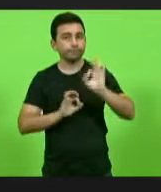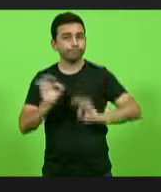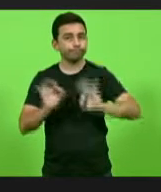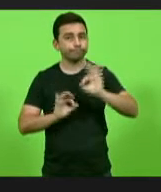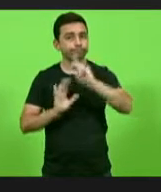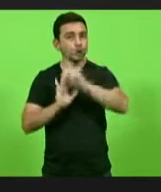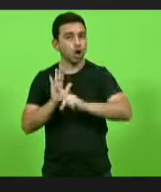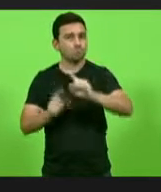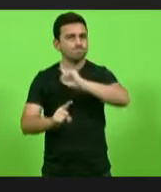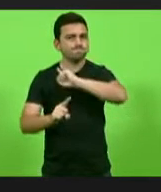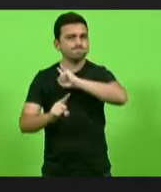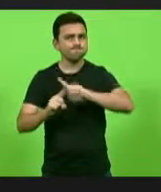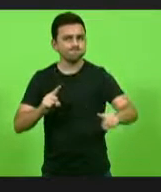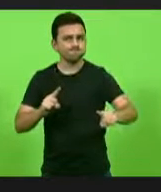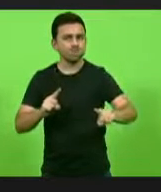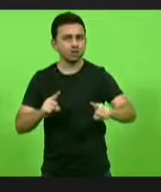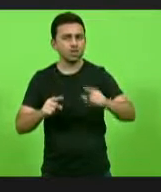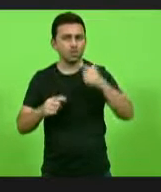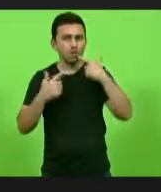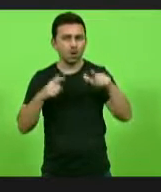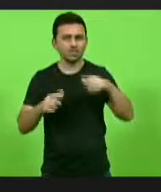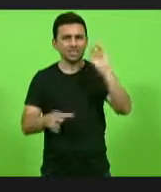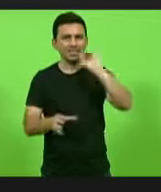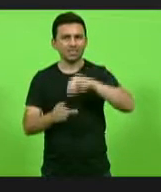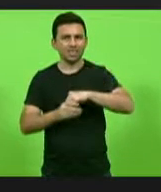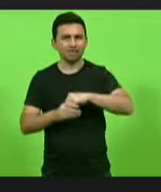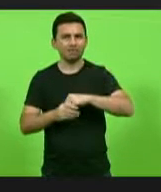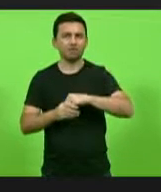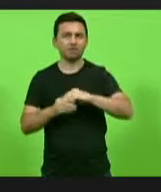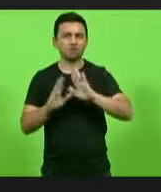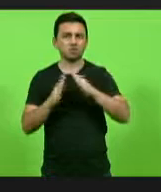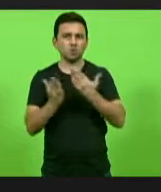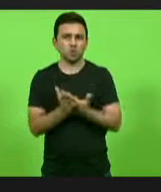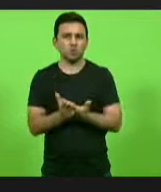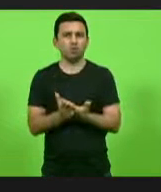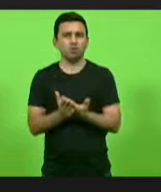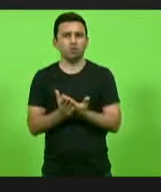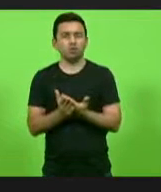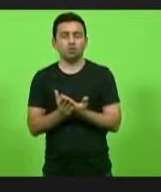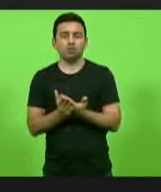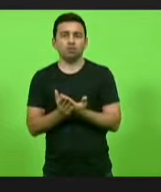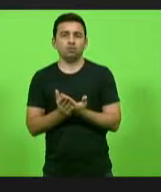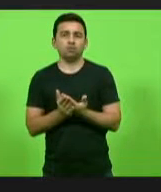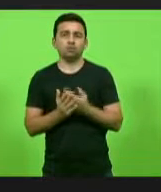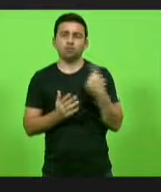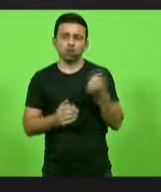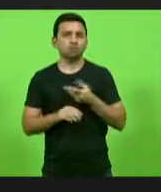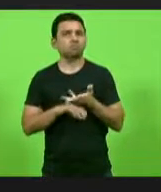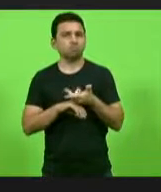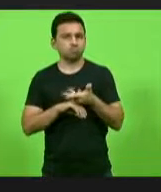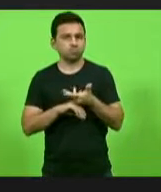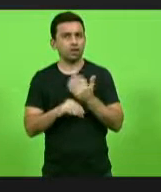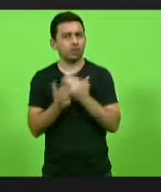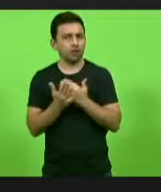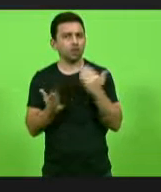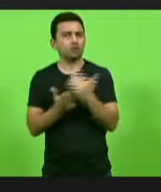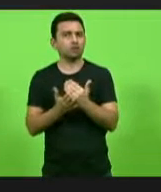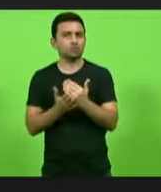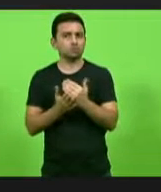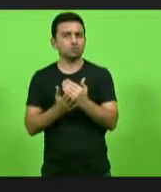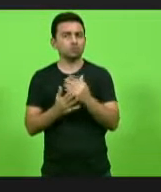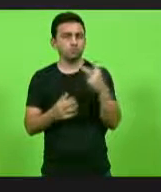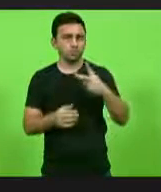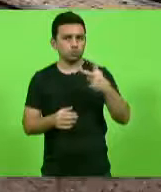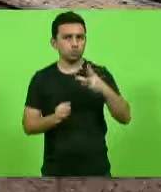proibindo esse tipo de linguagem nas escolas. Então, basta nós darmos celeridade a esses dois projetos que, com